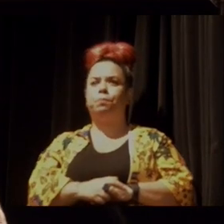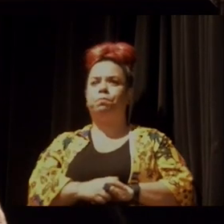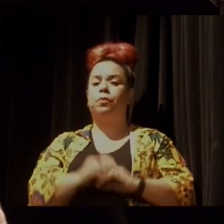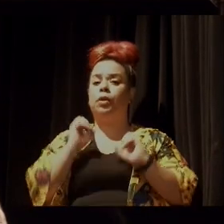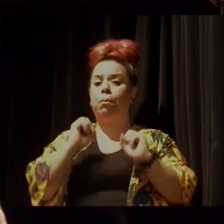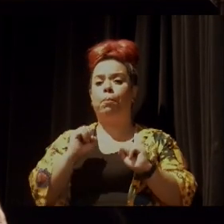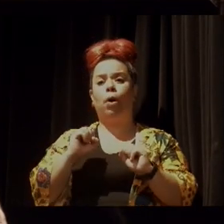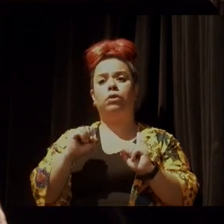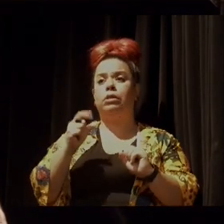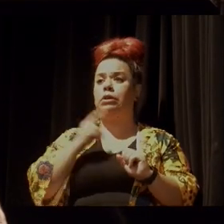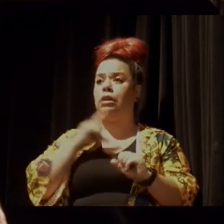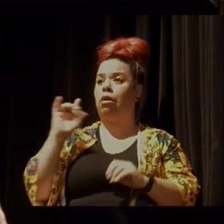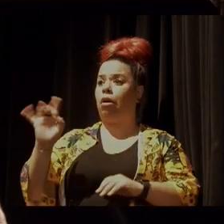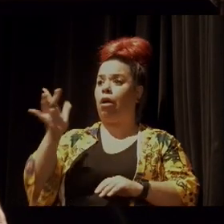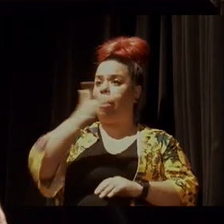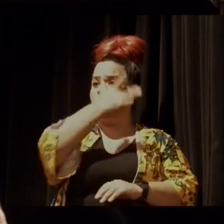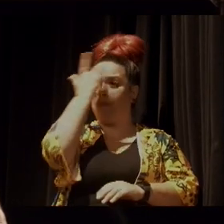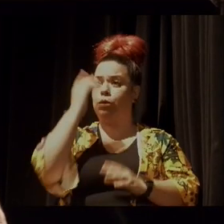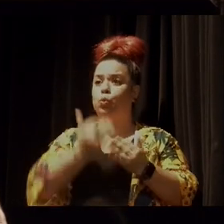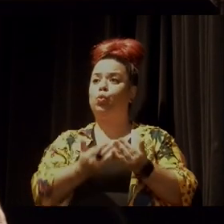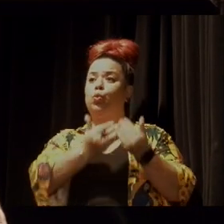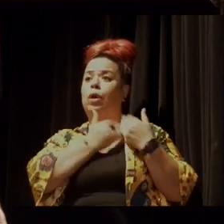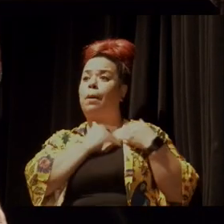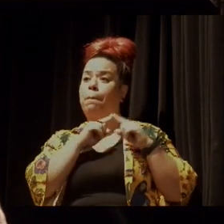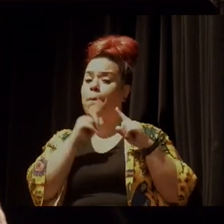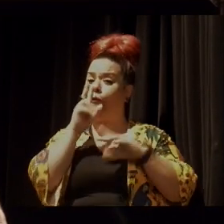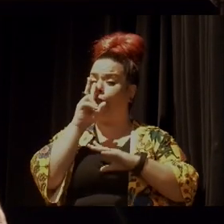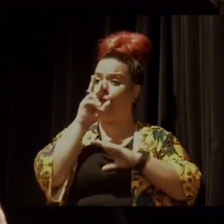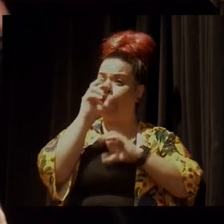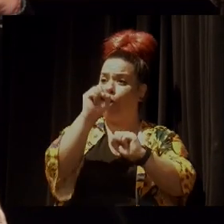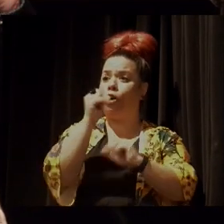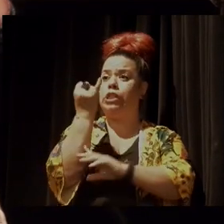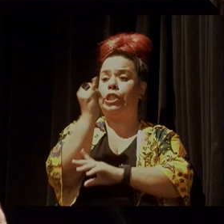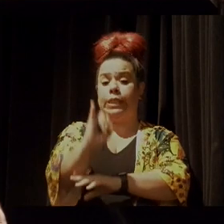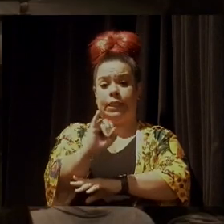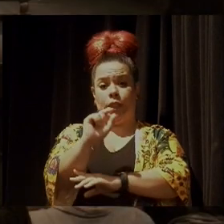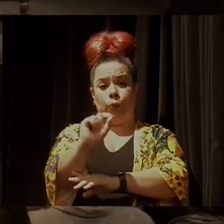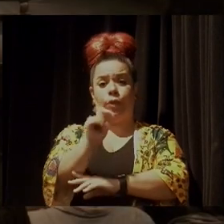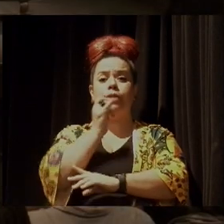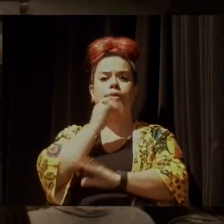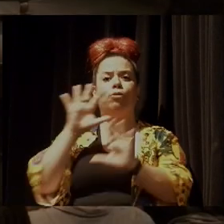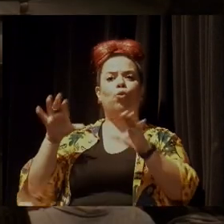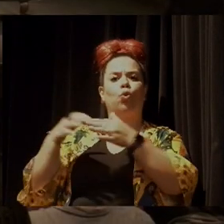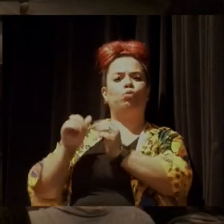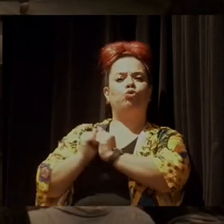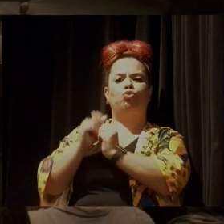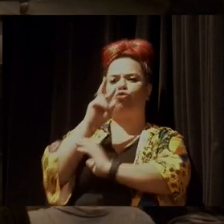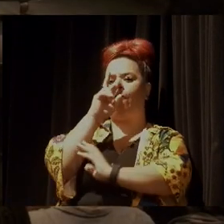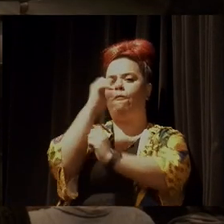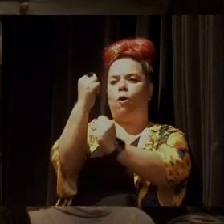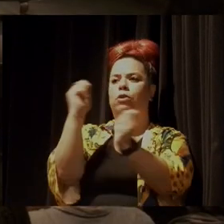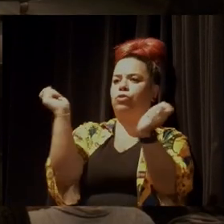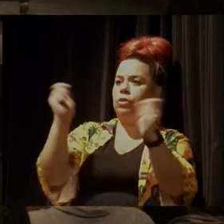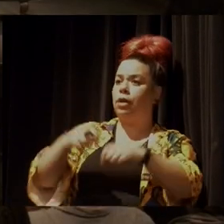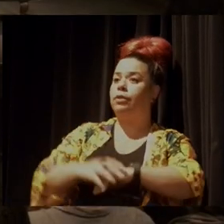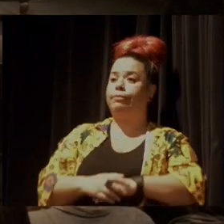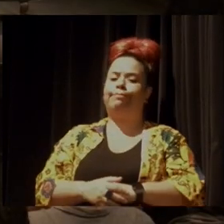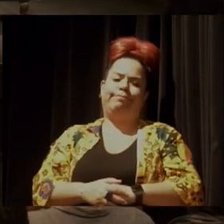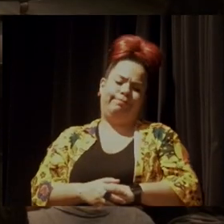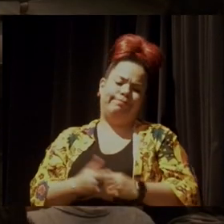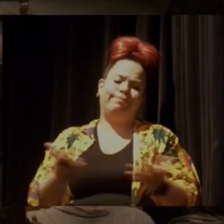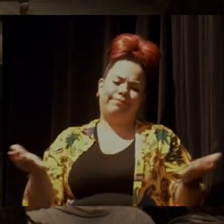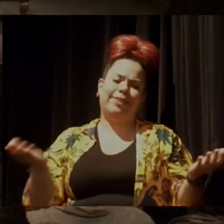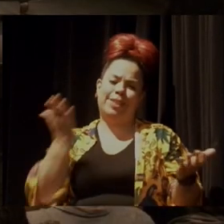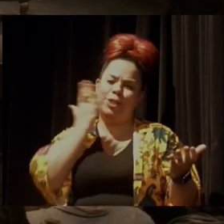ser individuais, mas elas são muito mais fortes se elas forem coletivas. Logicamente, cada